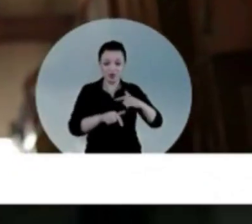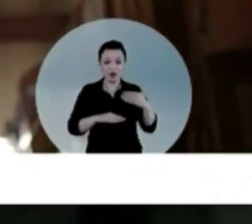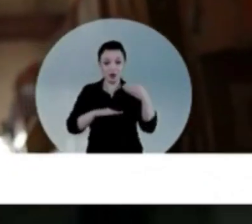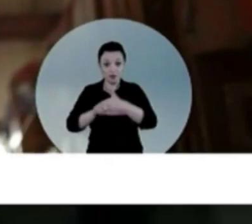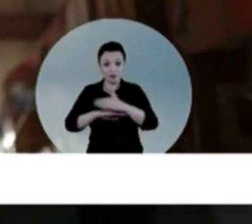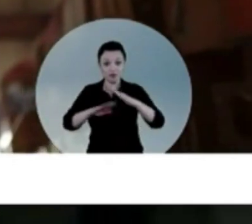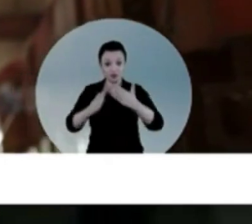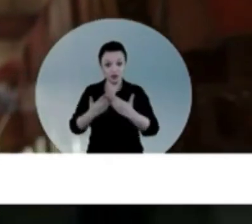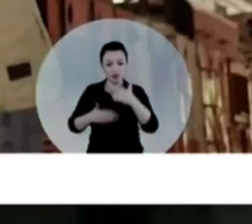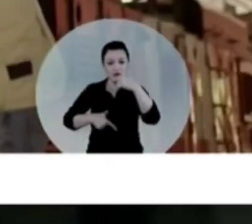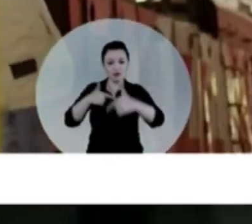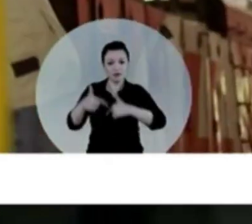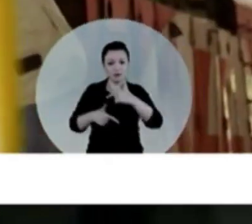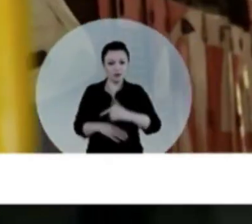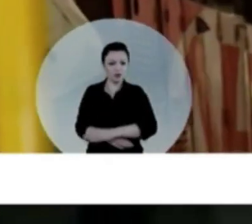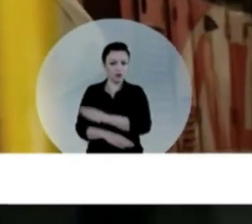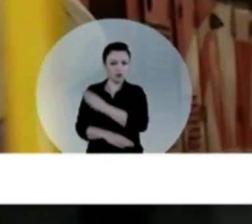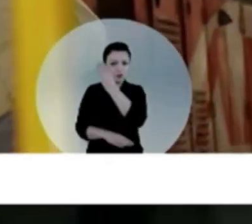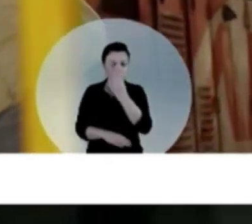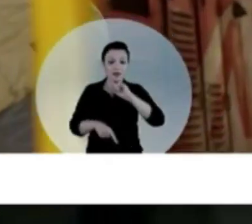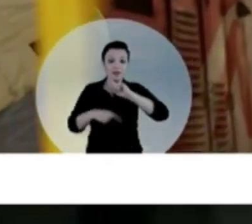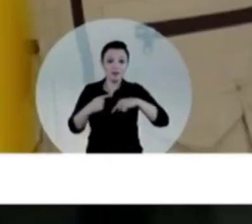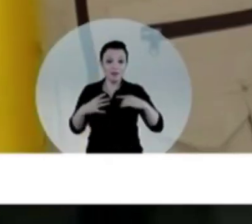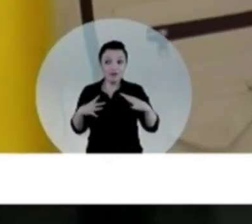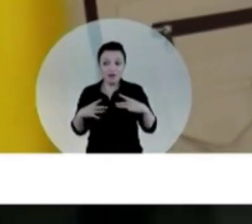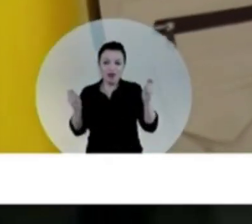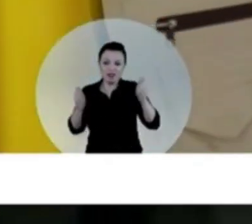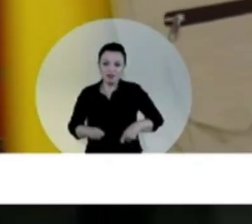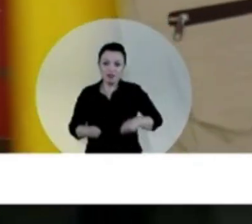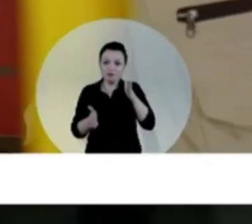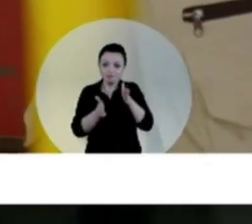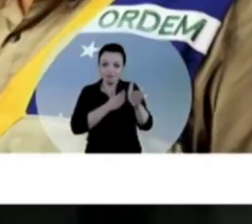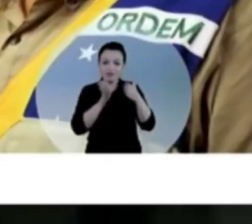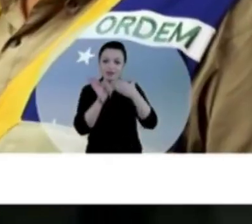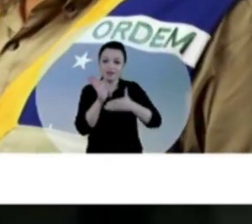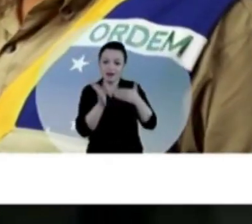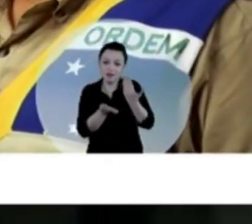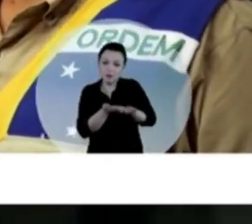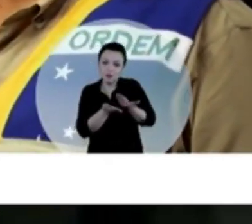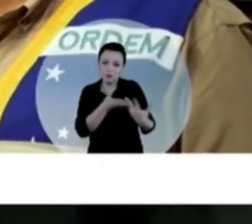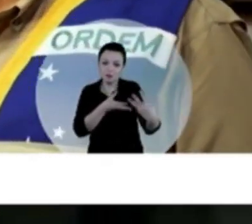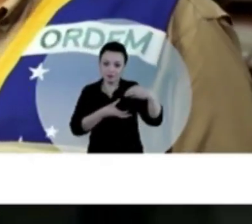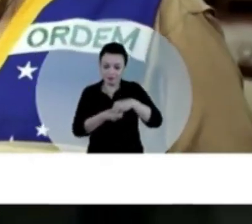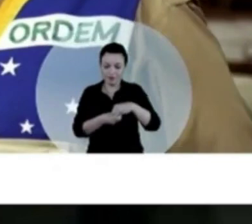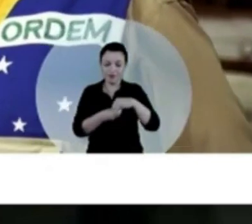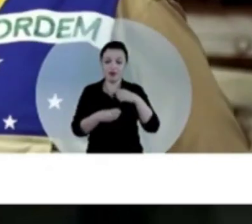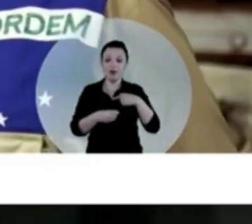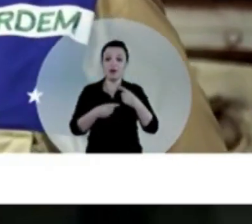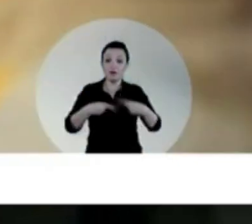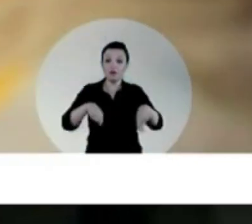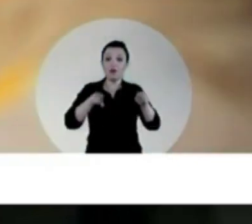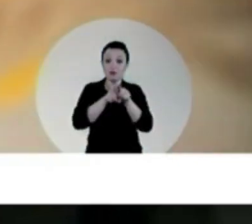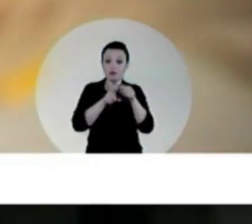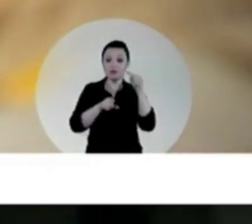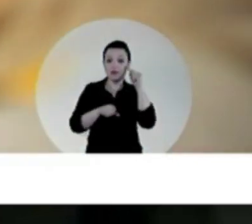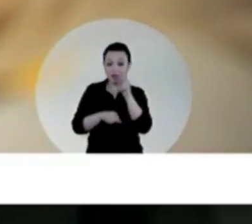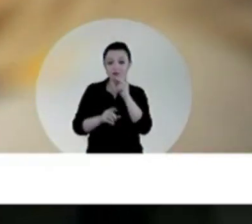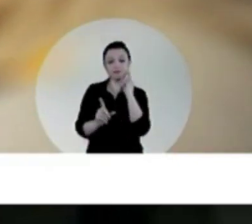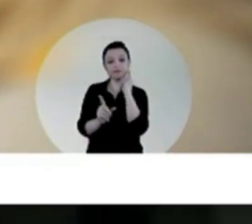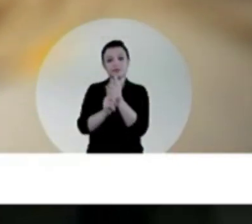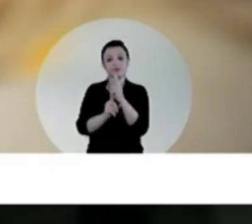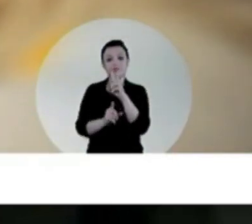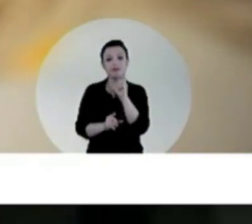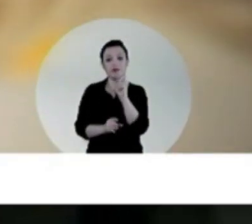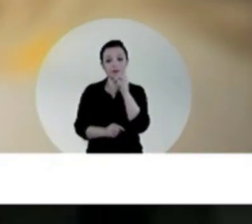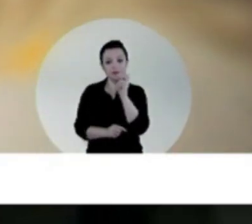trabalhava o dia todo e quando dava uma folguinha, estudava dentro das locomotivas. Voltei lá outro dia e encontrei o colega Valmir,